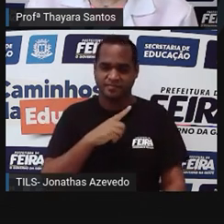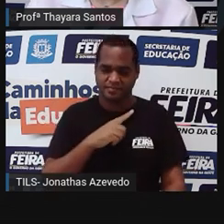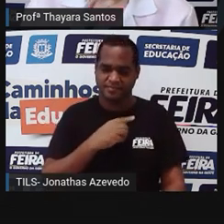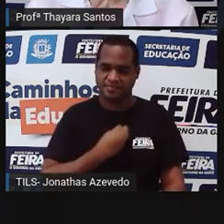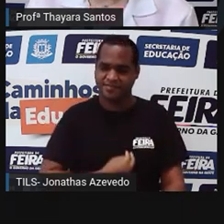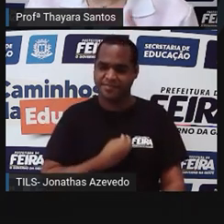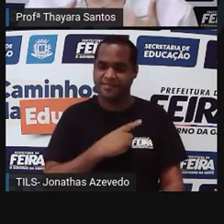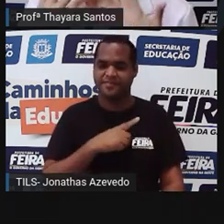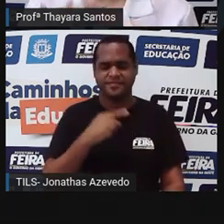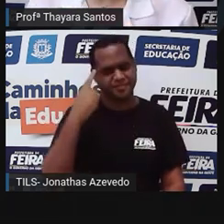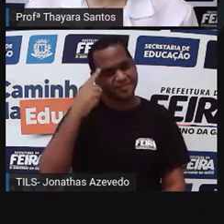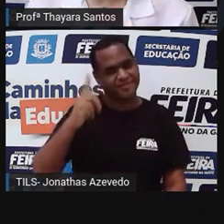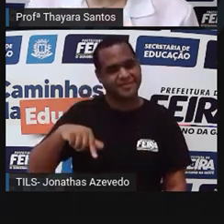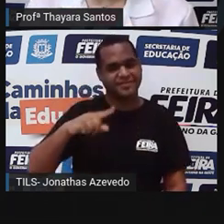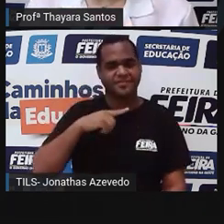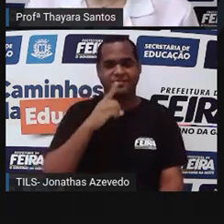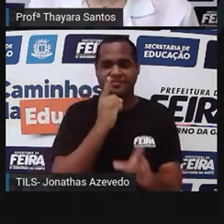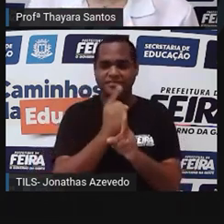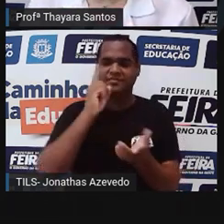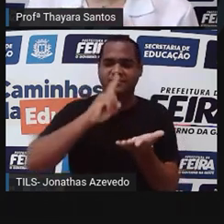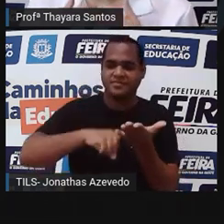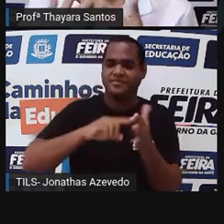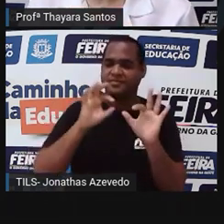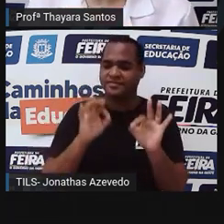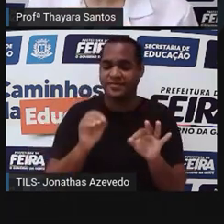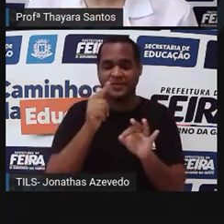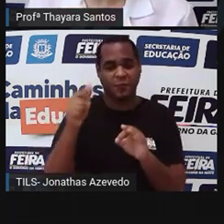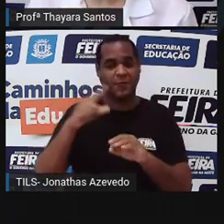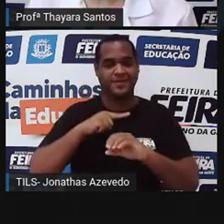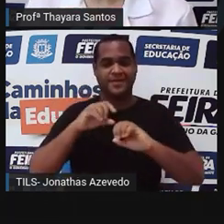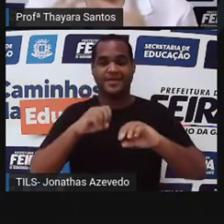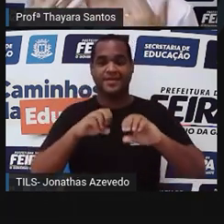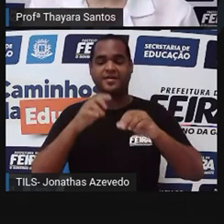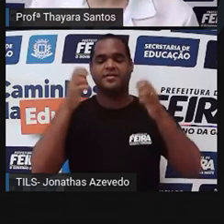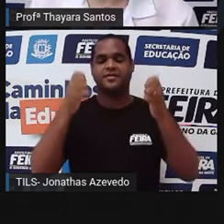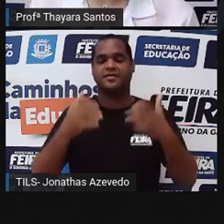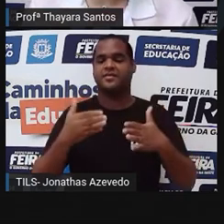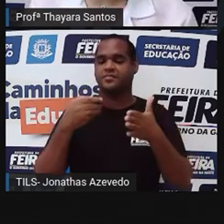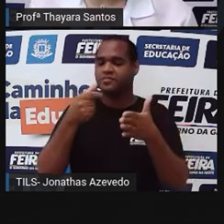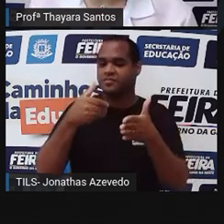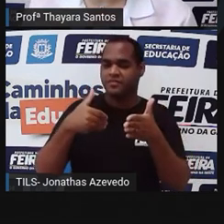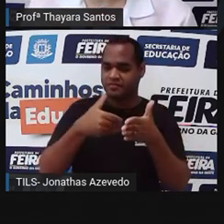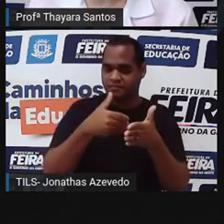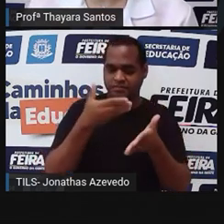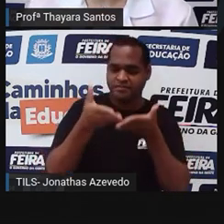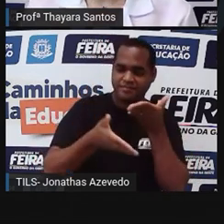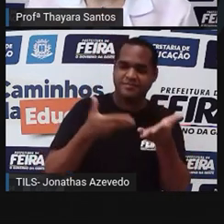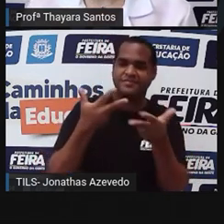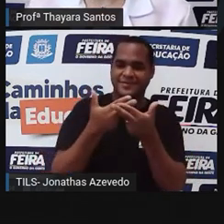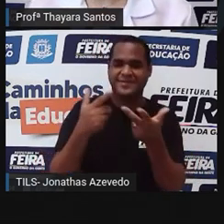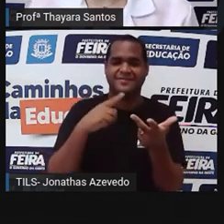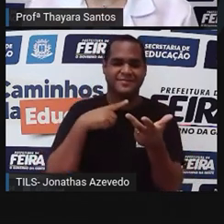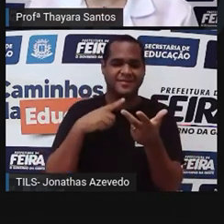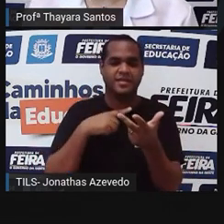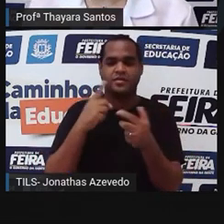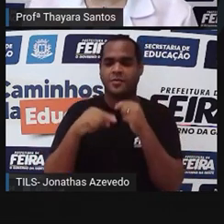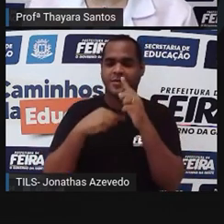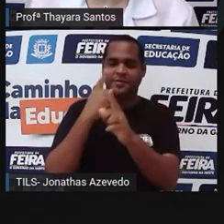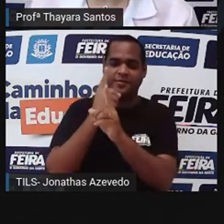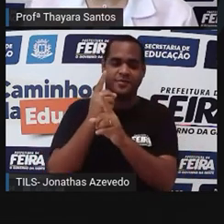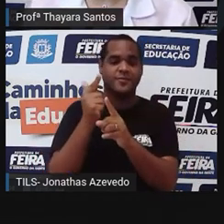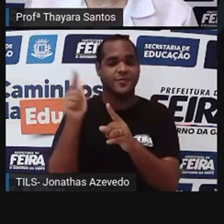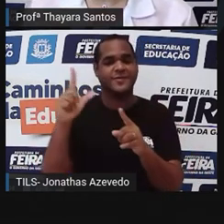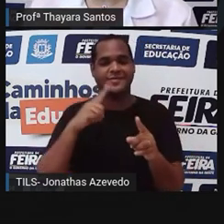Mas a gente já tem um encontro marcado na nossa próxima aula. Que vai ser muito em breve. Então, continuem se cuidando aí do outro lado. E a gente se encontra na